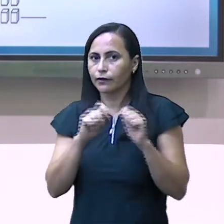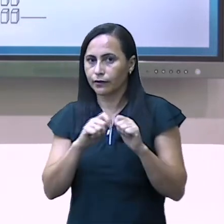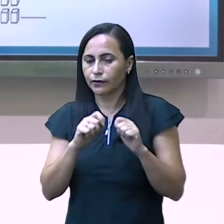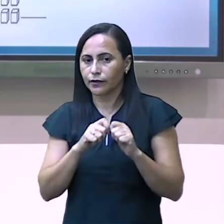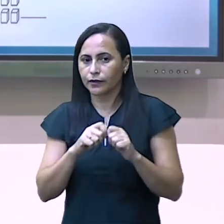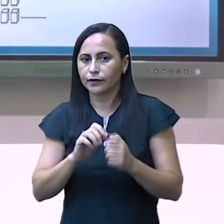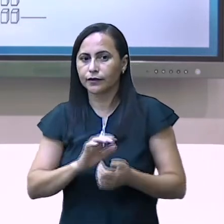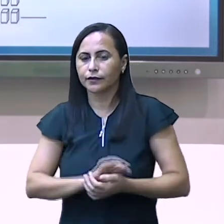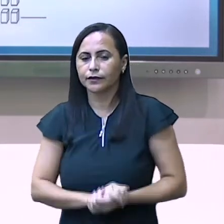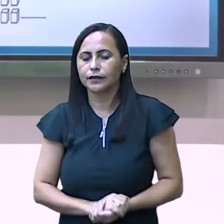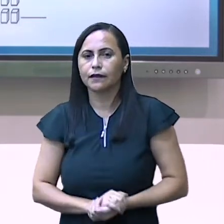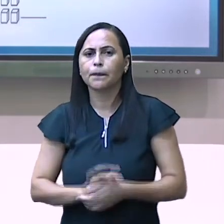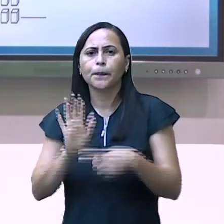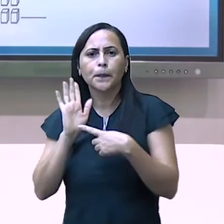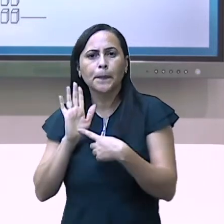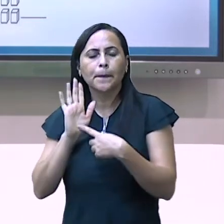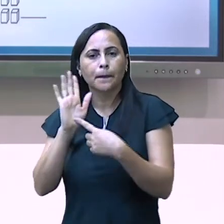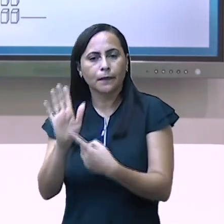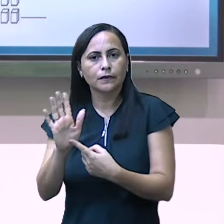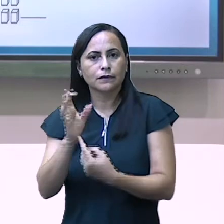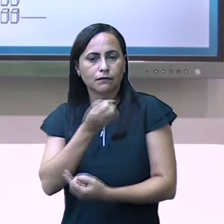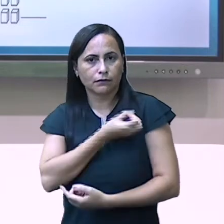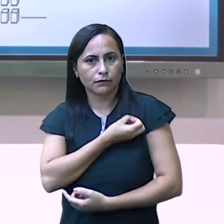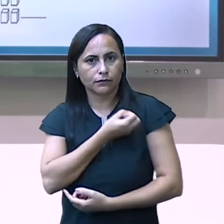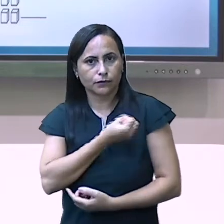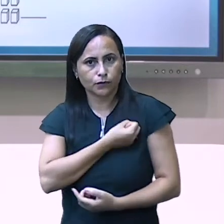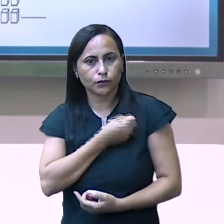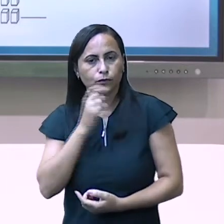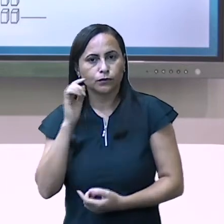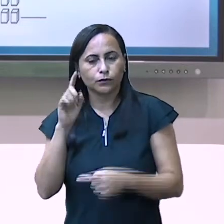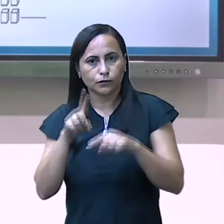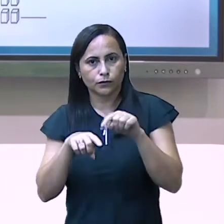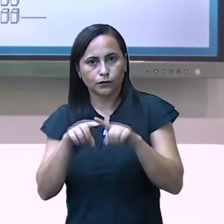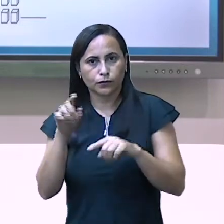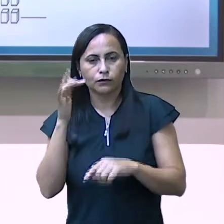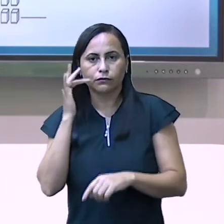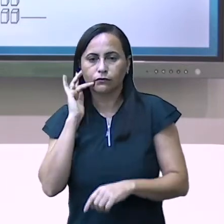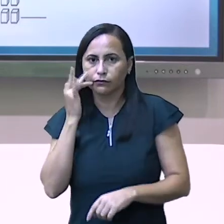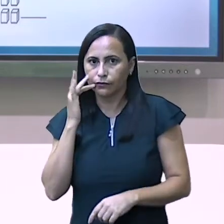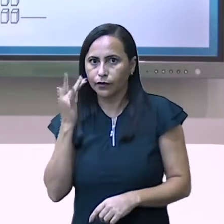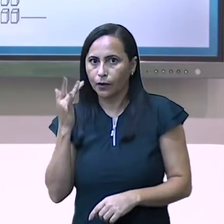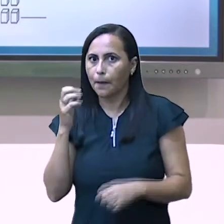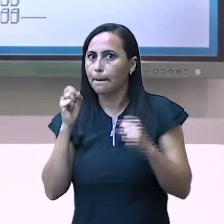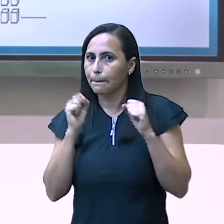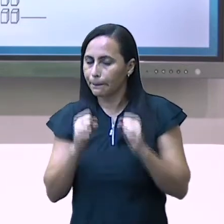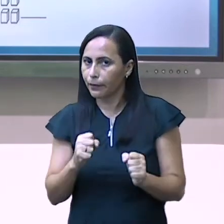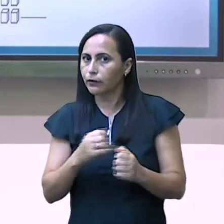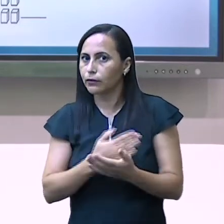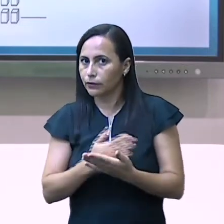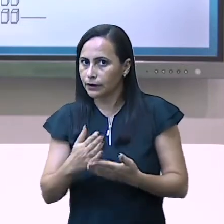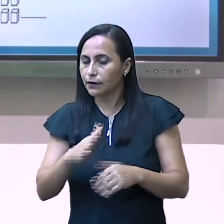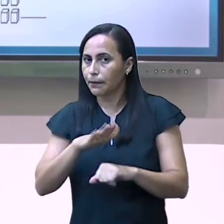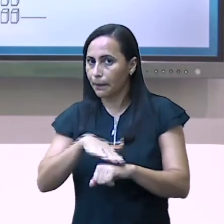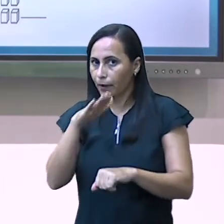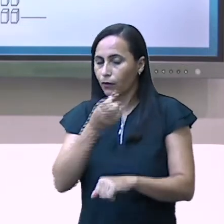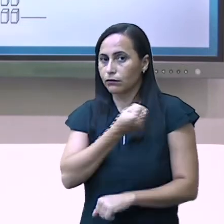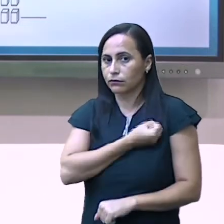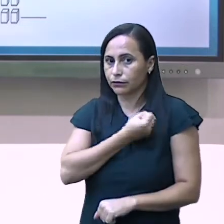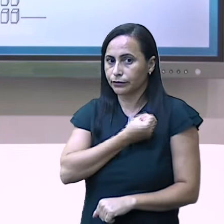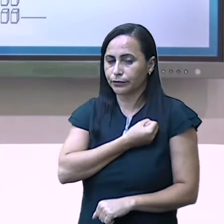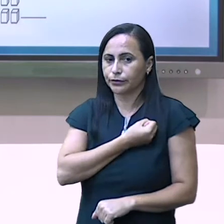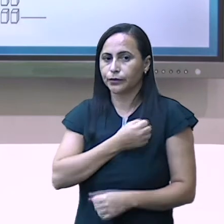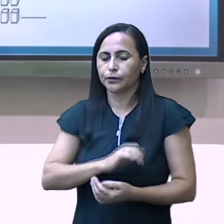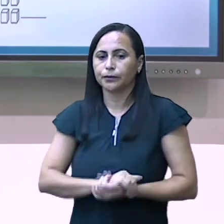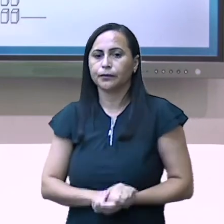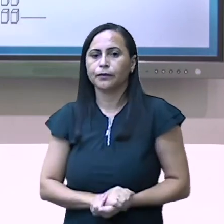a representação do número com o material dourado, eu posso começar pelo maior. Mas,